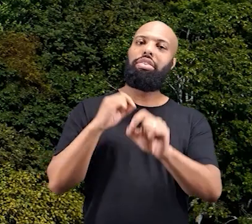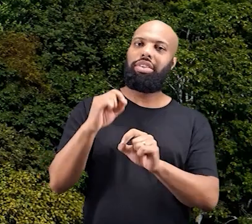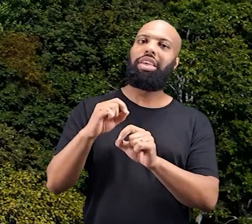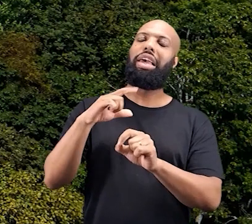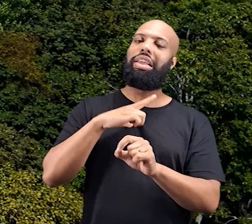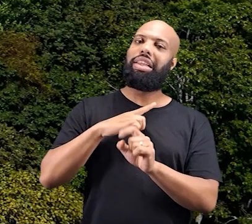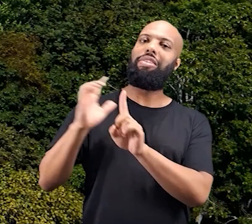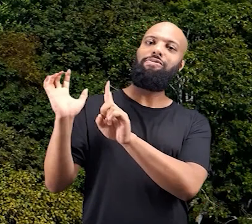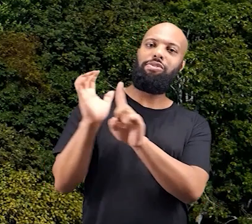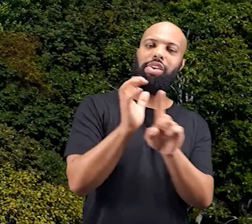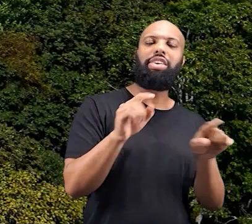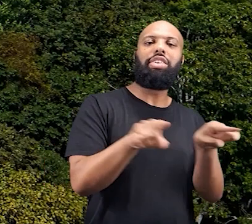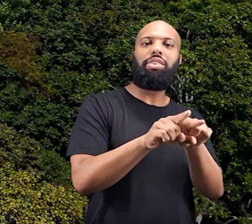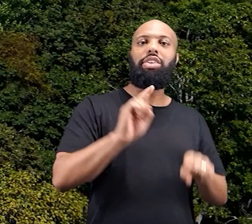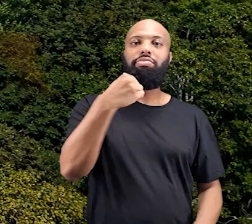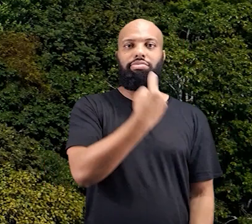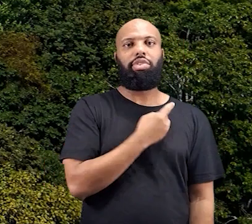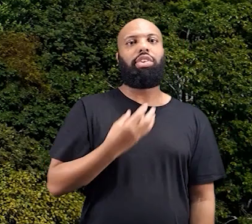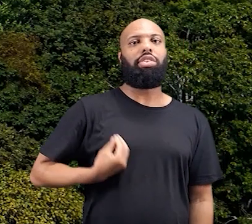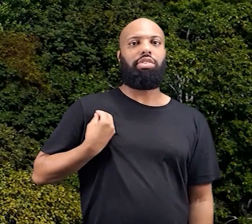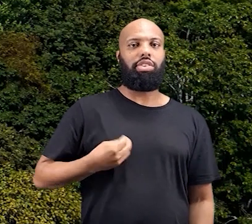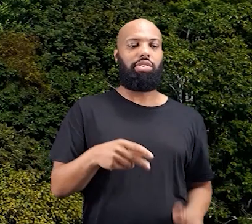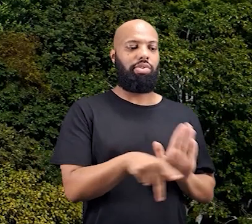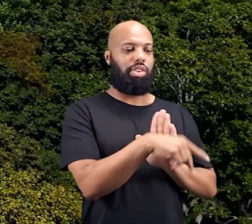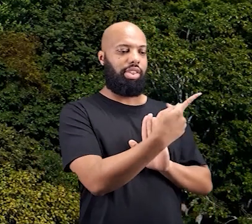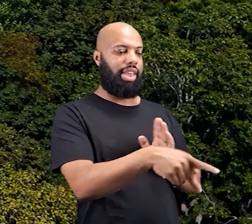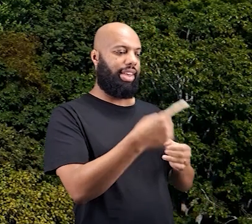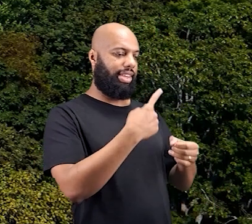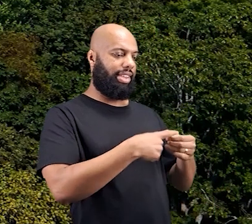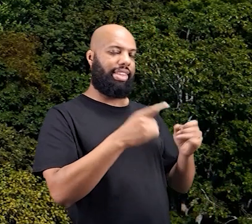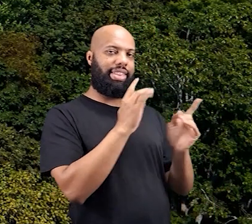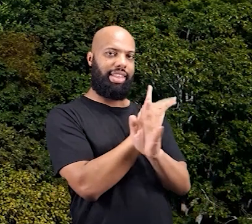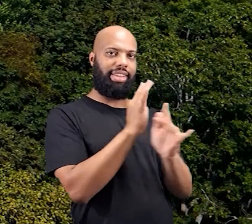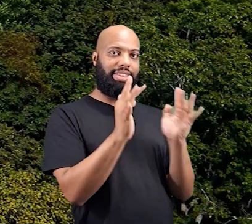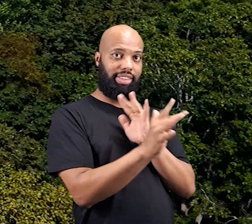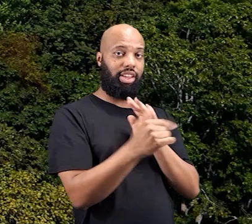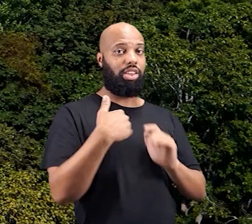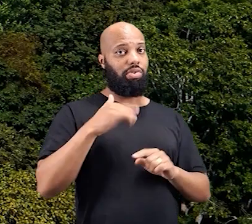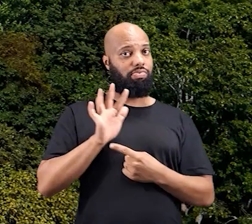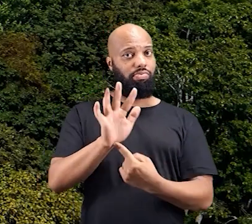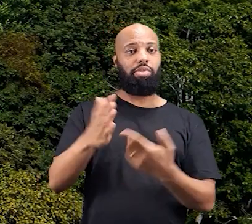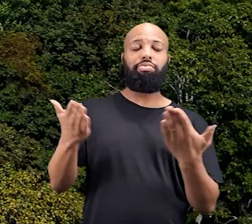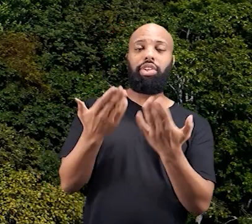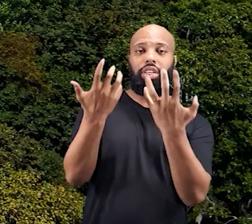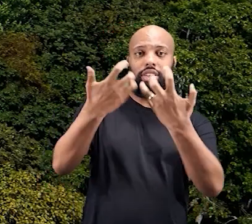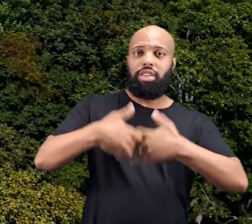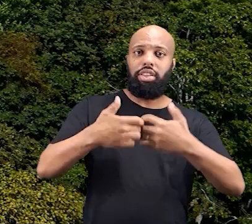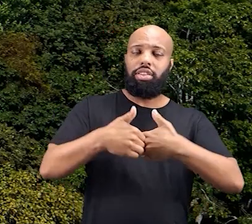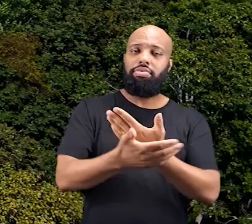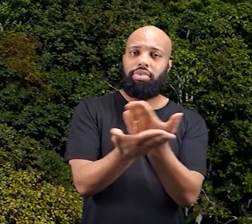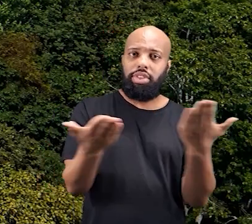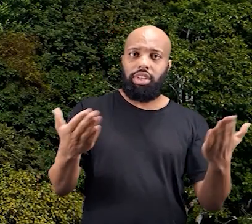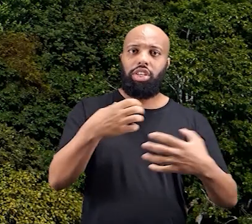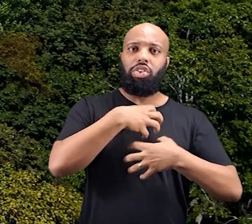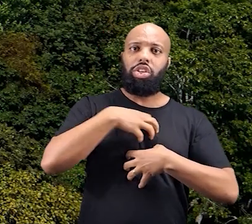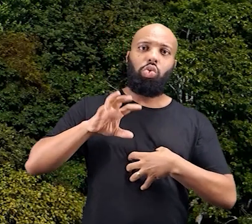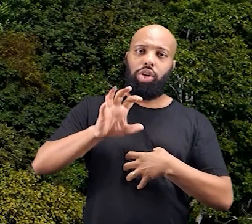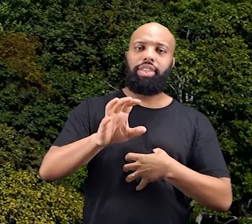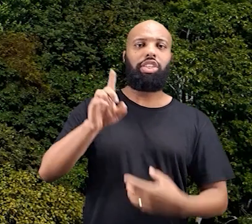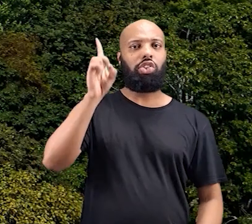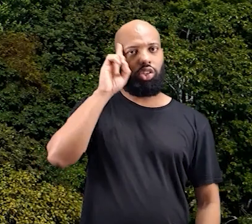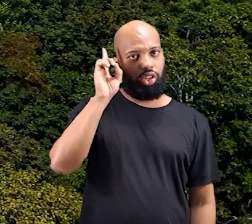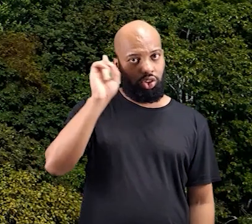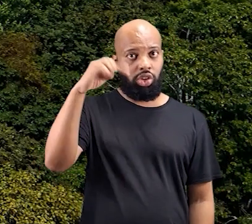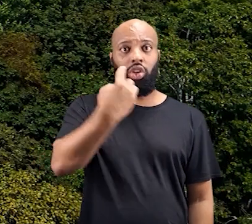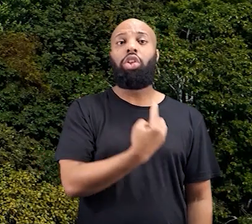impactados pela maneira como a gente vive na cidade. Então, trago essas reflexões, para que a gente possa trazer para o nosso